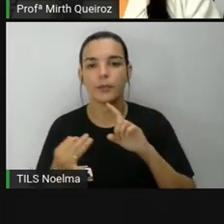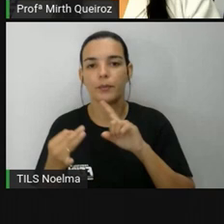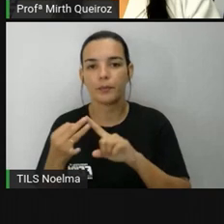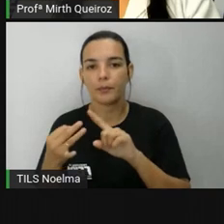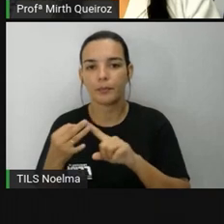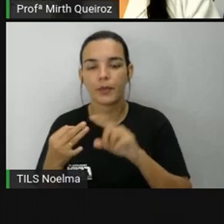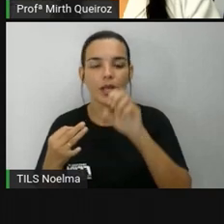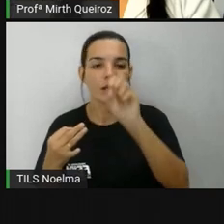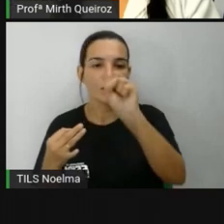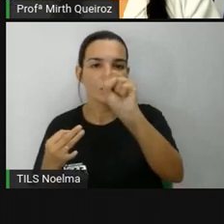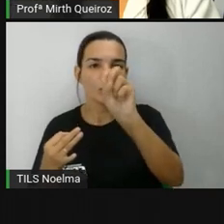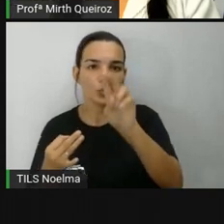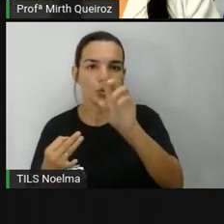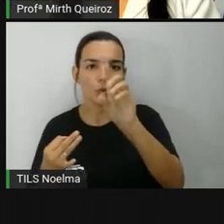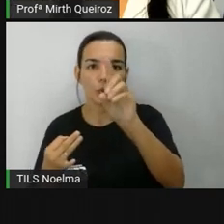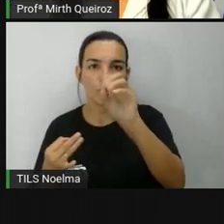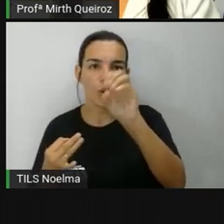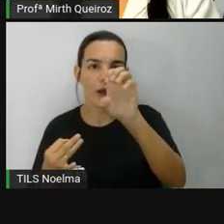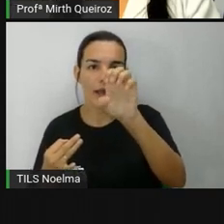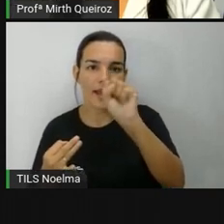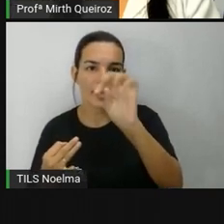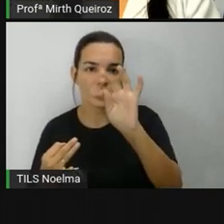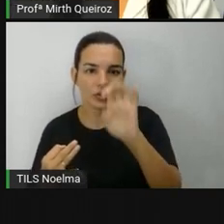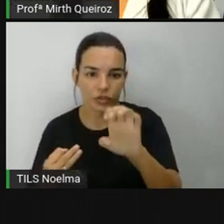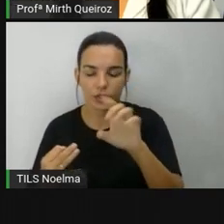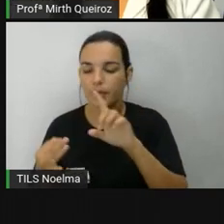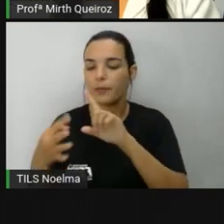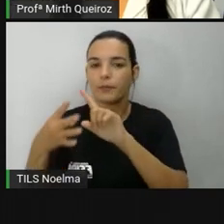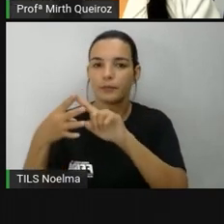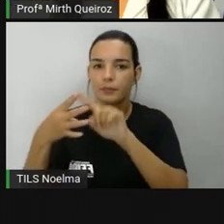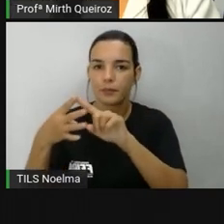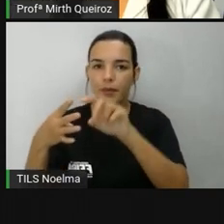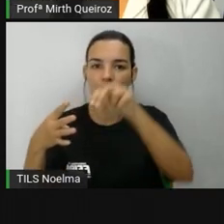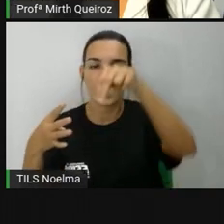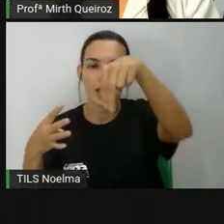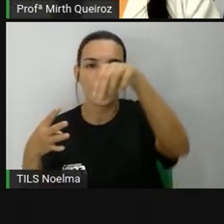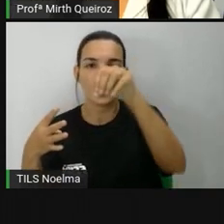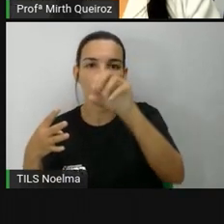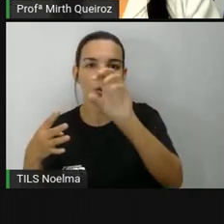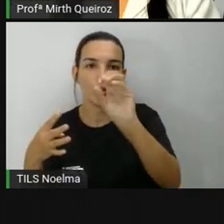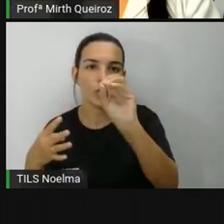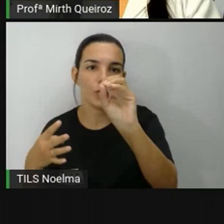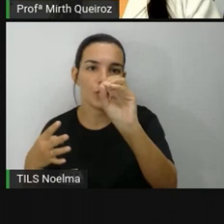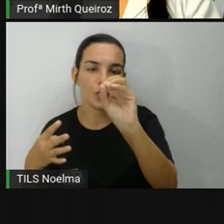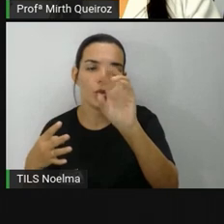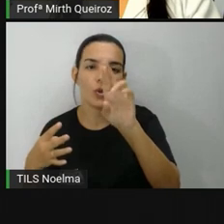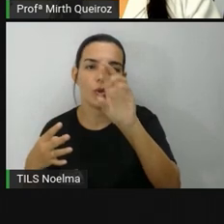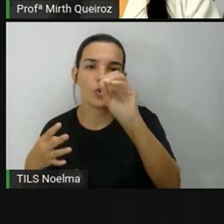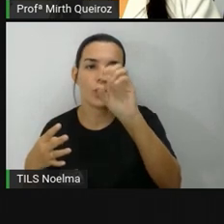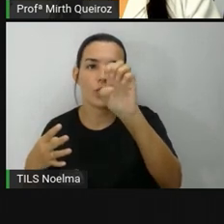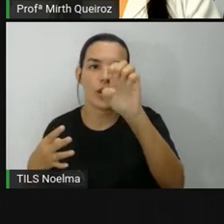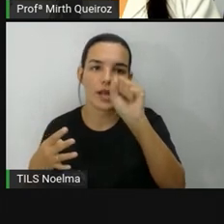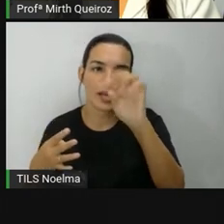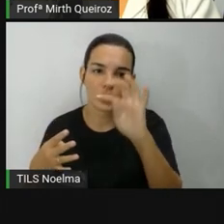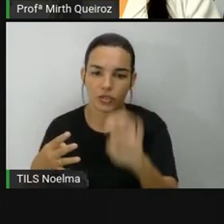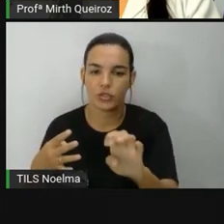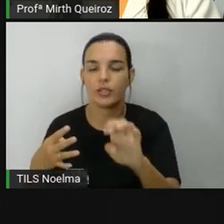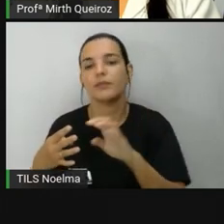entre o oeste e o norte. Temos aí o sudoeste, que fica entre oeste e sul,